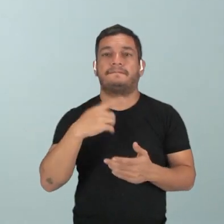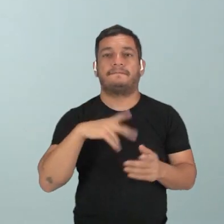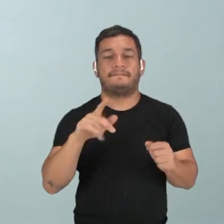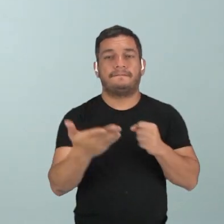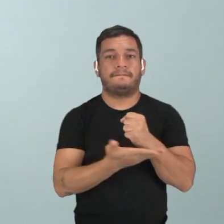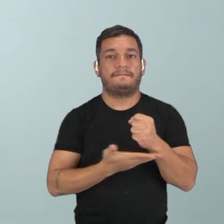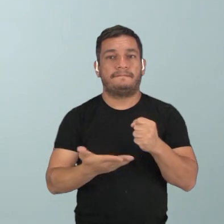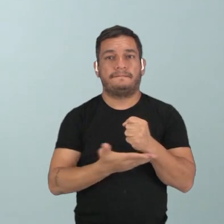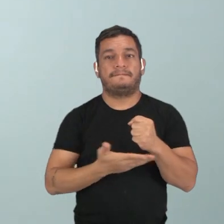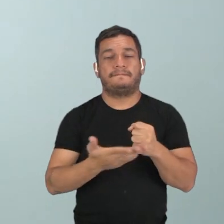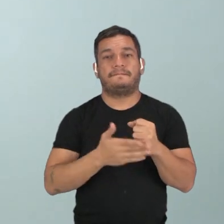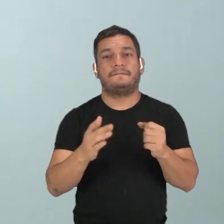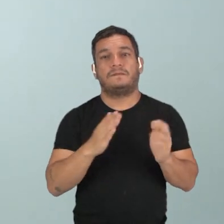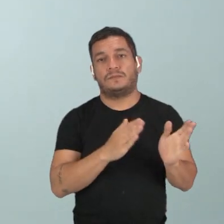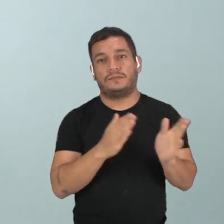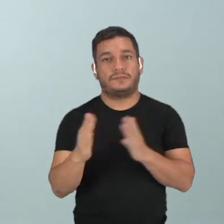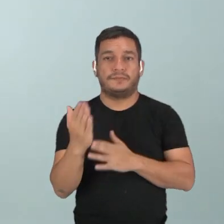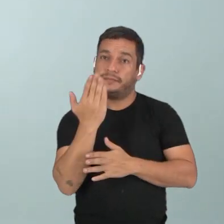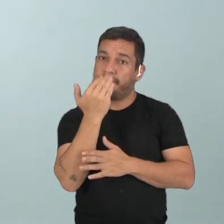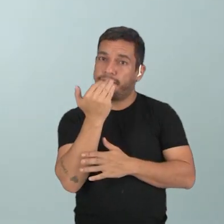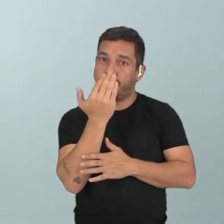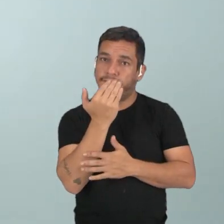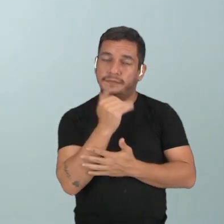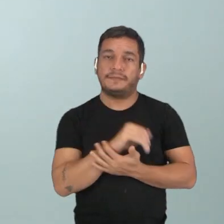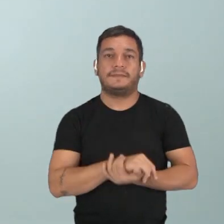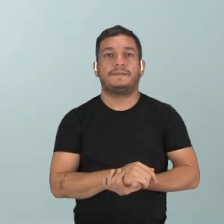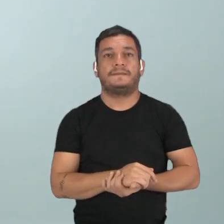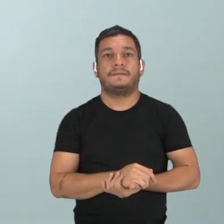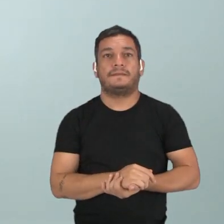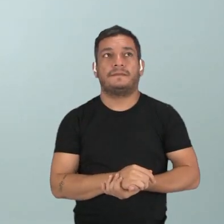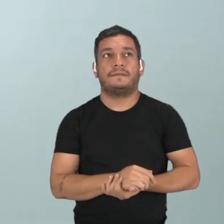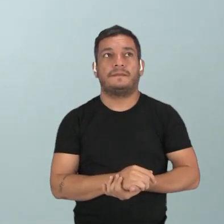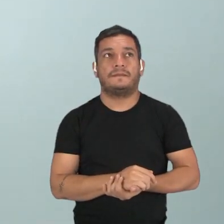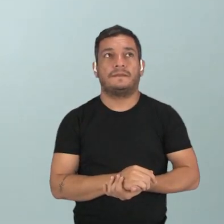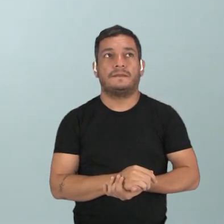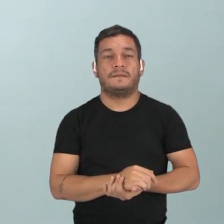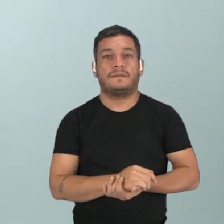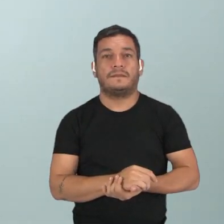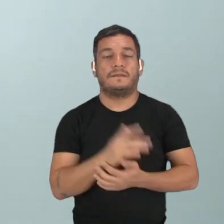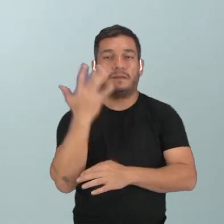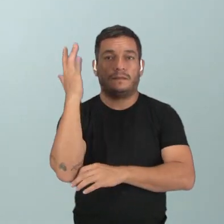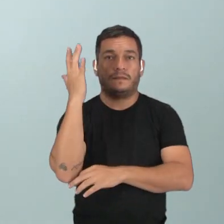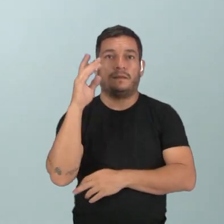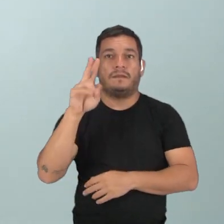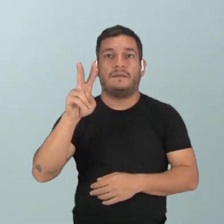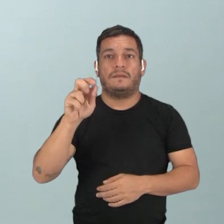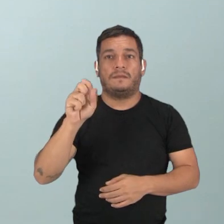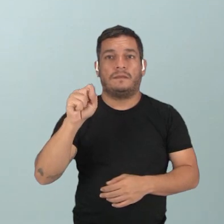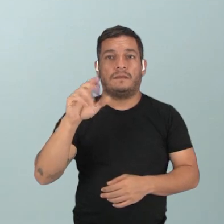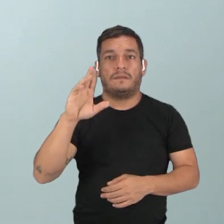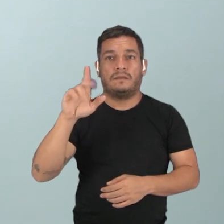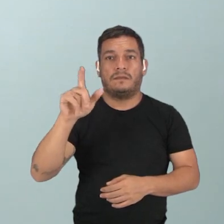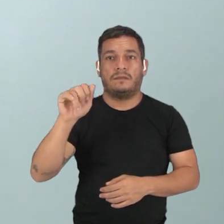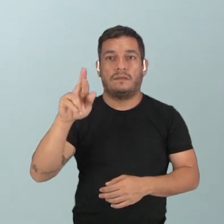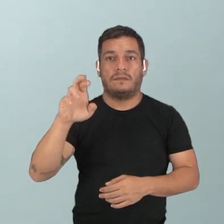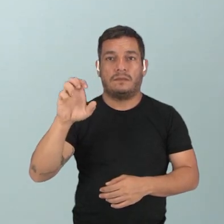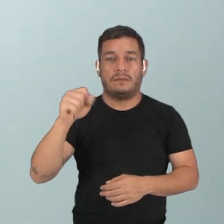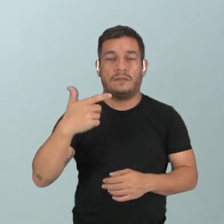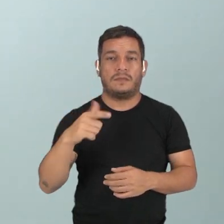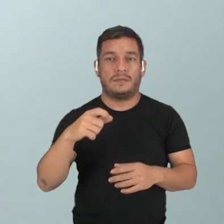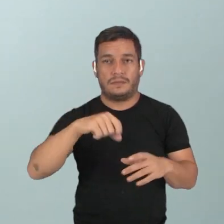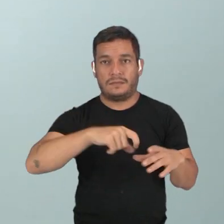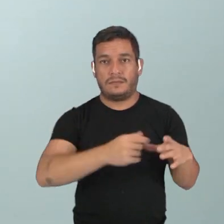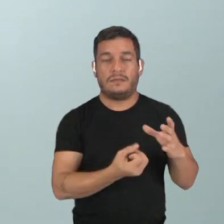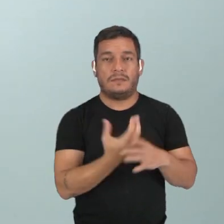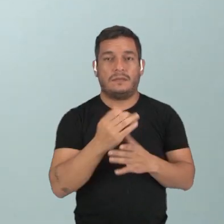base de algumas cadeias alimentares, tá? E as plantas vasculares também sem sementes, que formaram